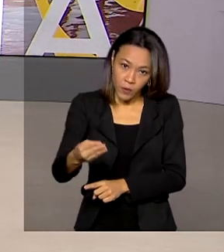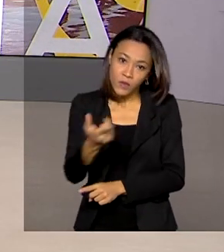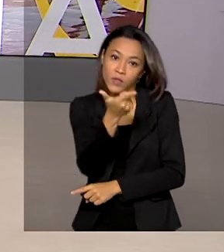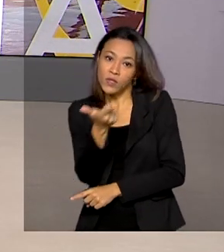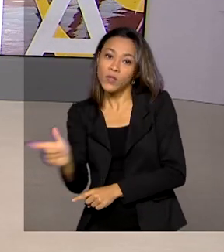Instituto Butantan.